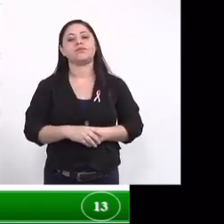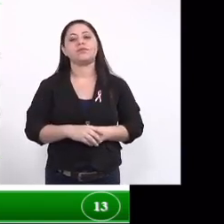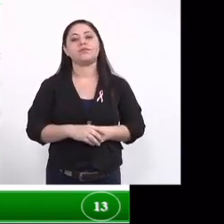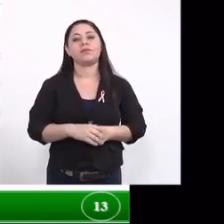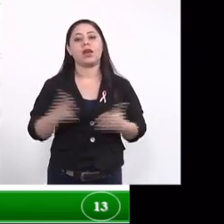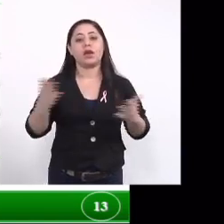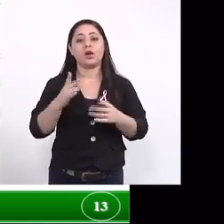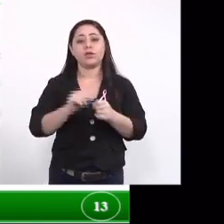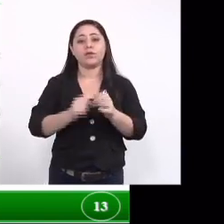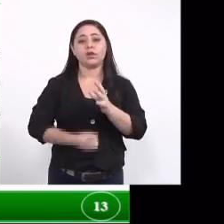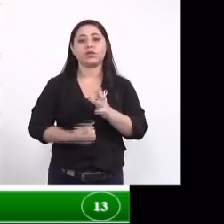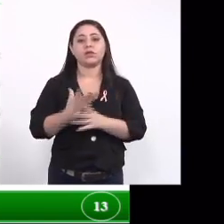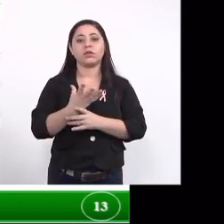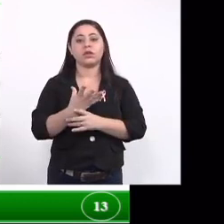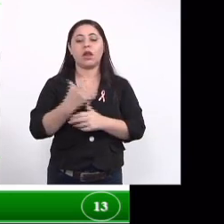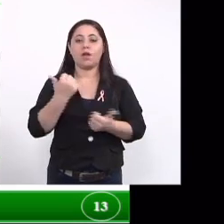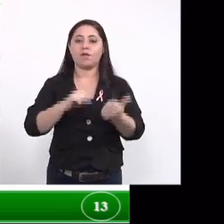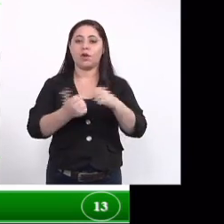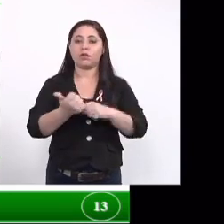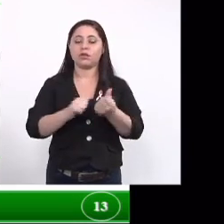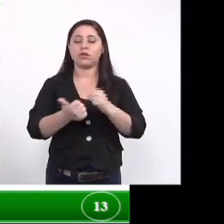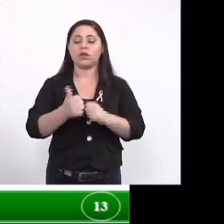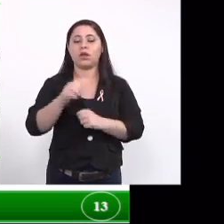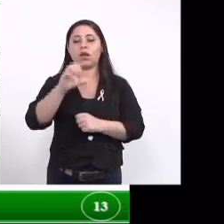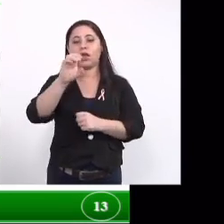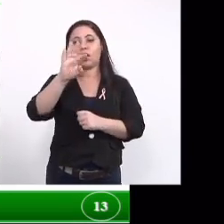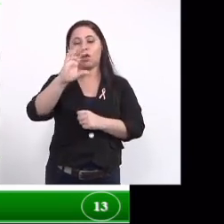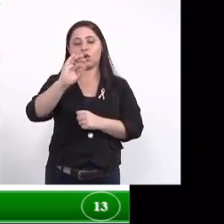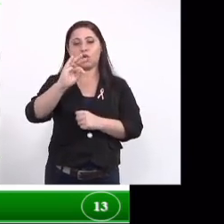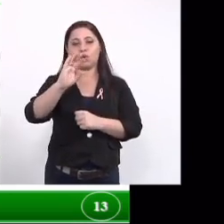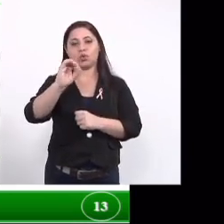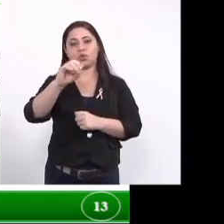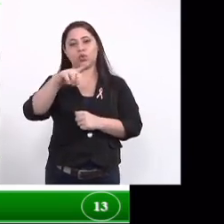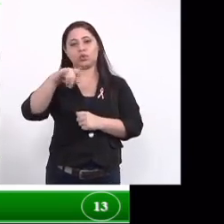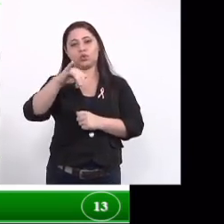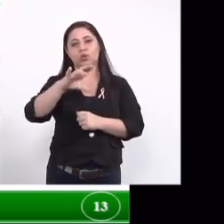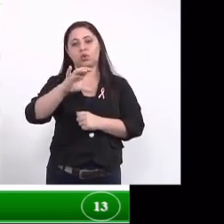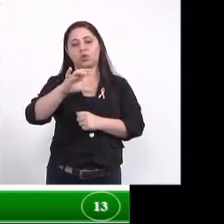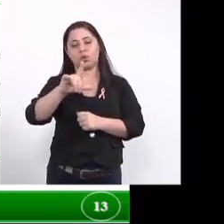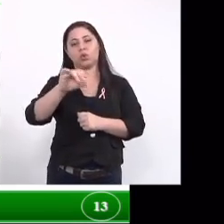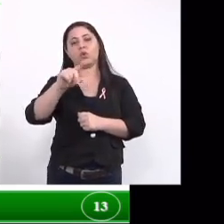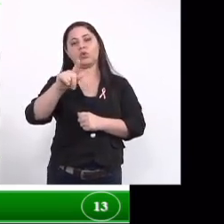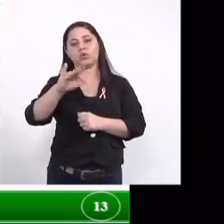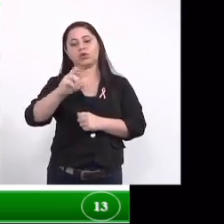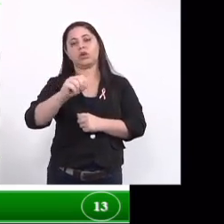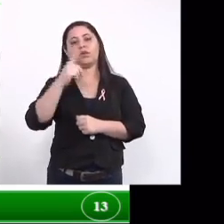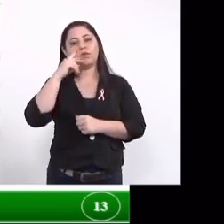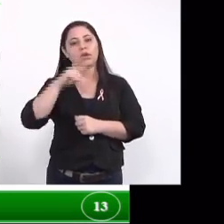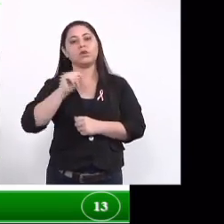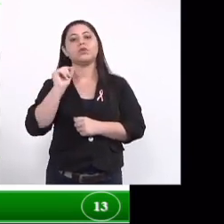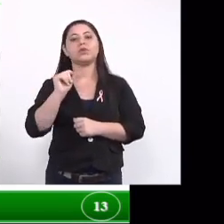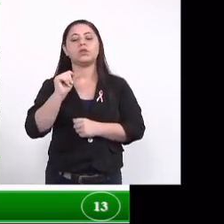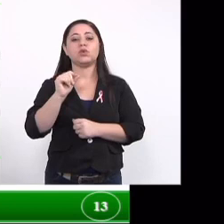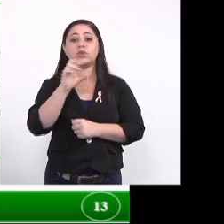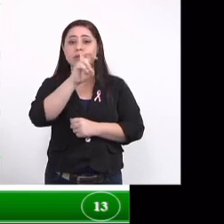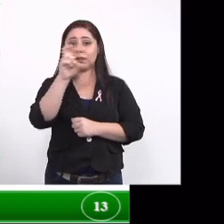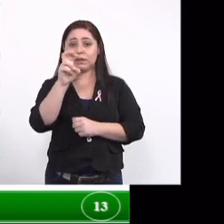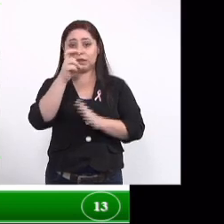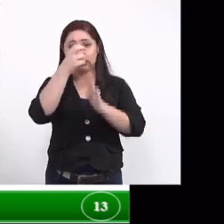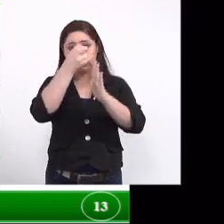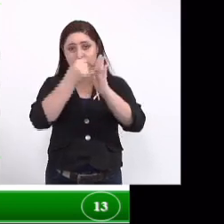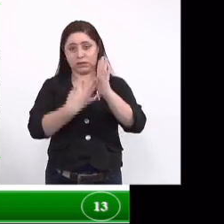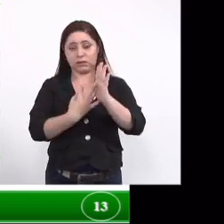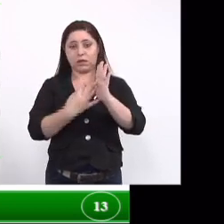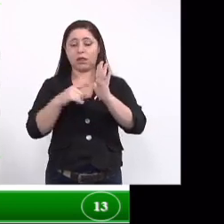estamos realizando agora as avaliações ecotoxicológicas ou seja verificando se esses cinco princípios ativos apresentam